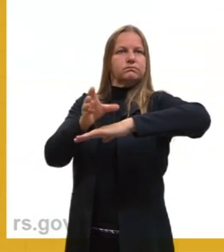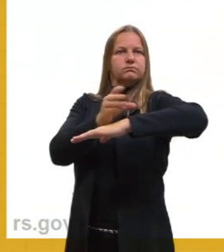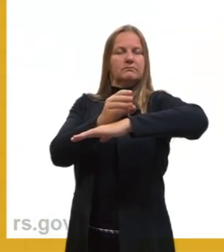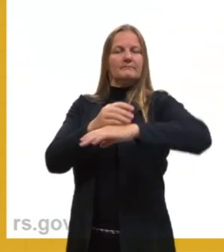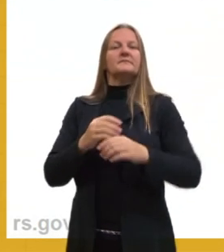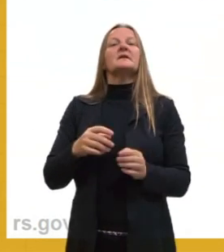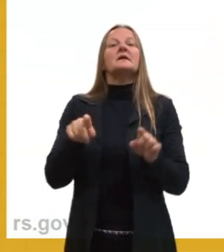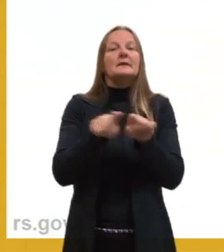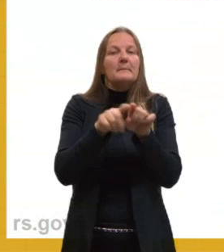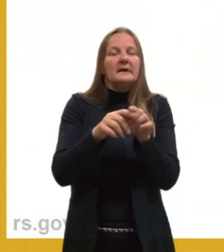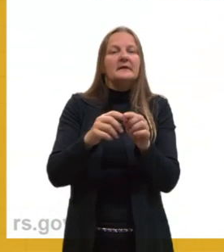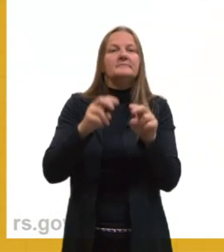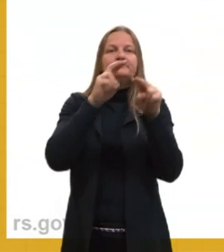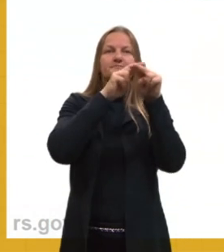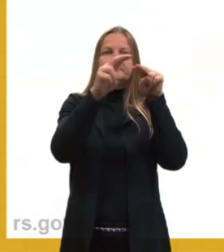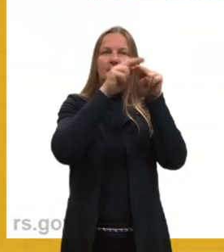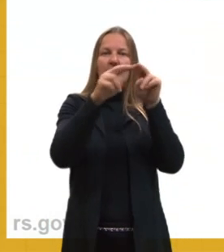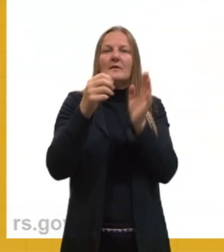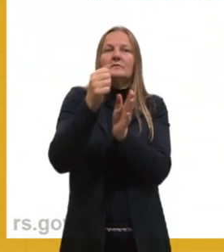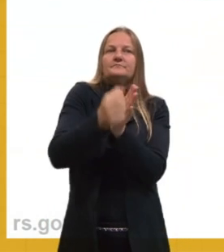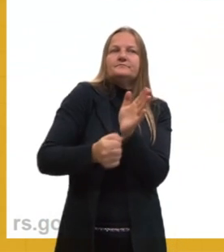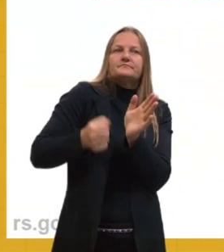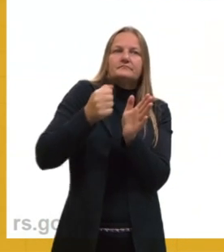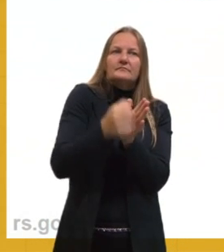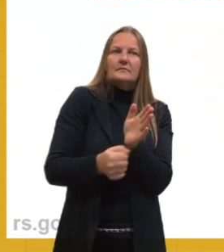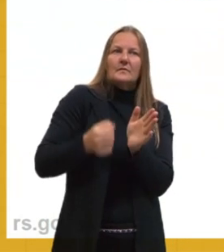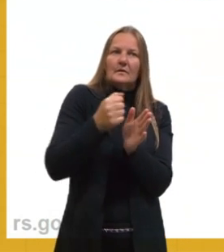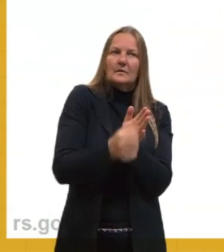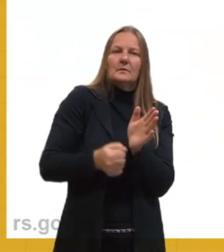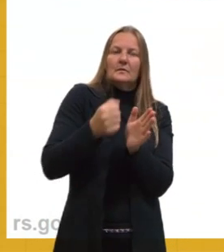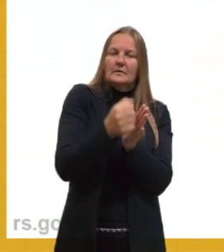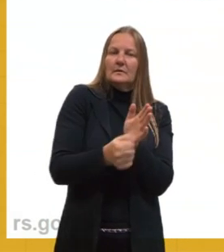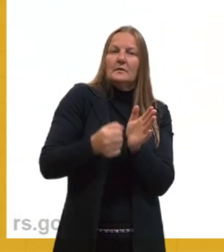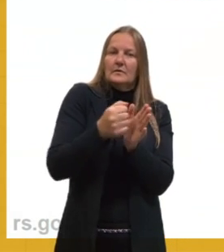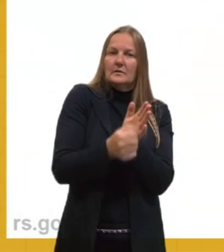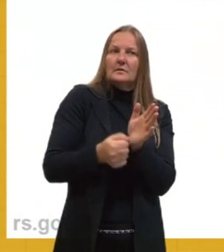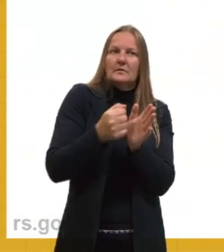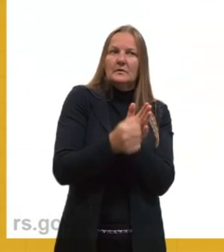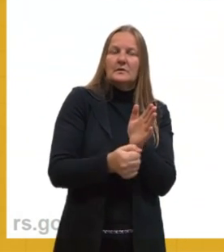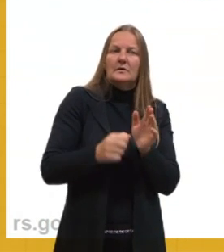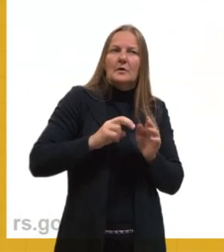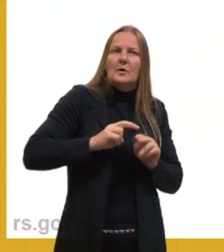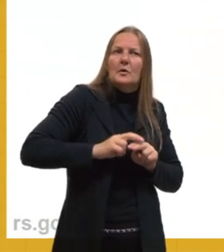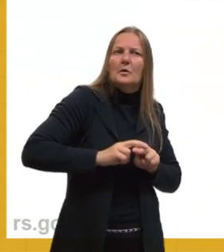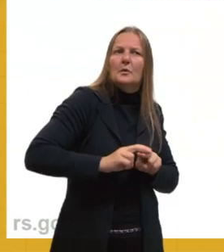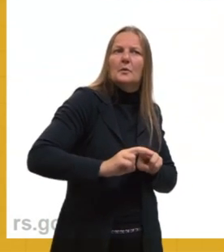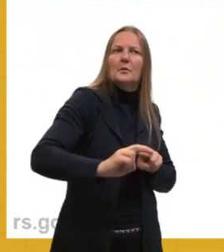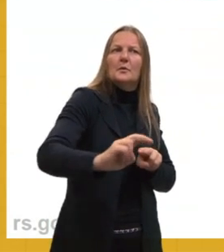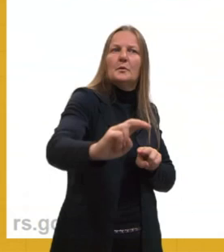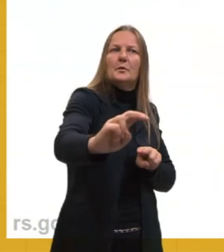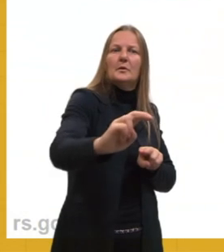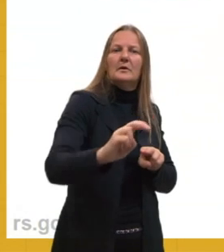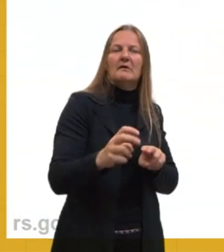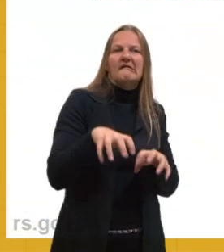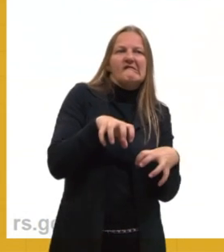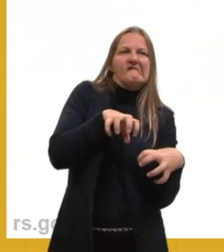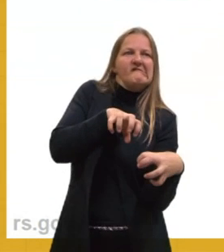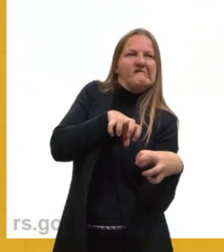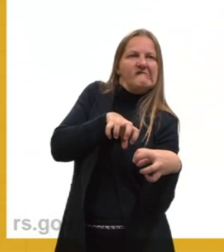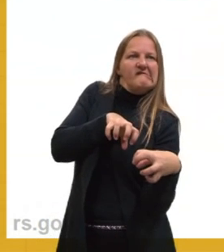trens também, eles utilizam, porque no verão, acontecia dos trilhos ficarem todos tortos.